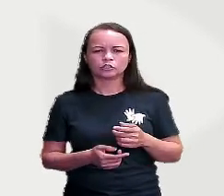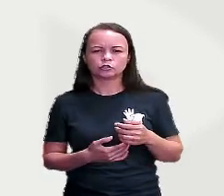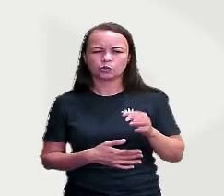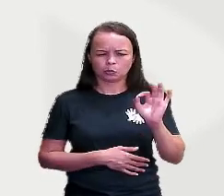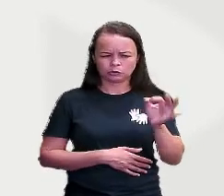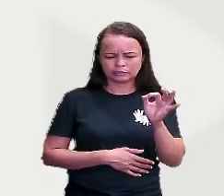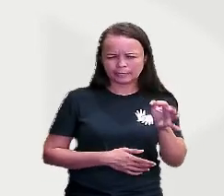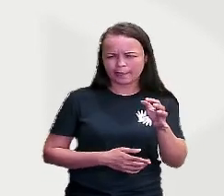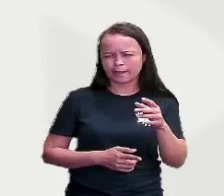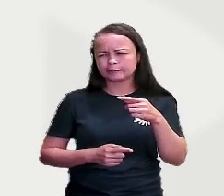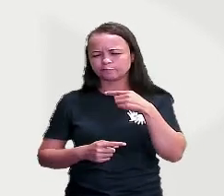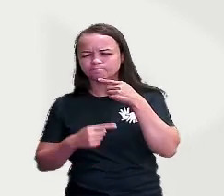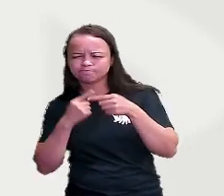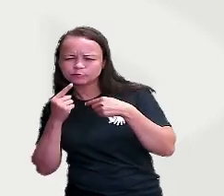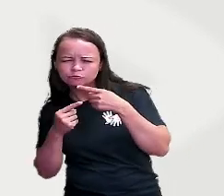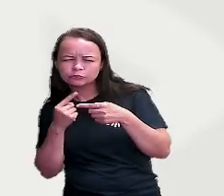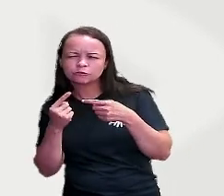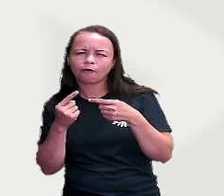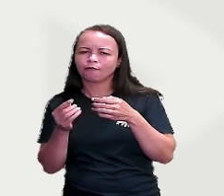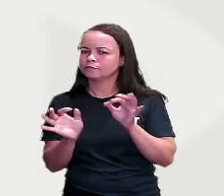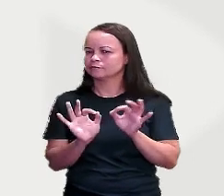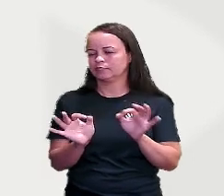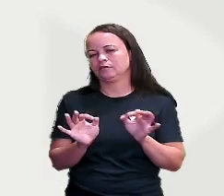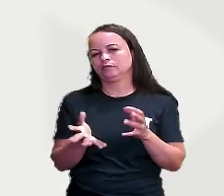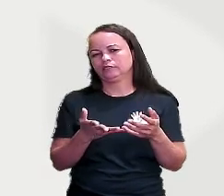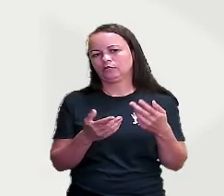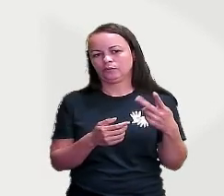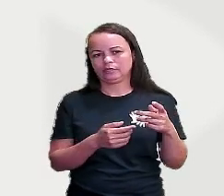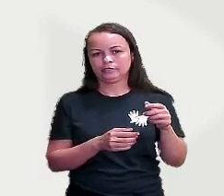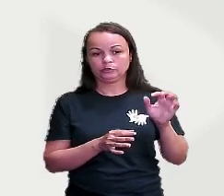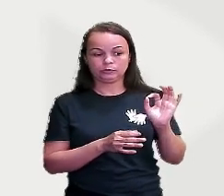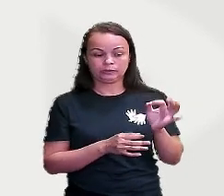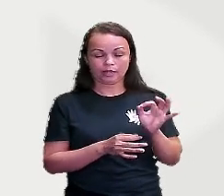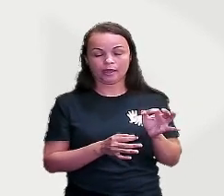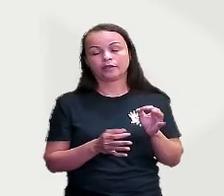Então, esse certo também é uma palavra substantivada.